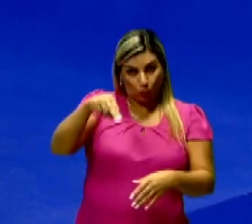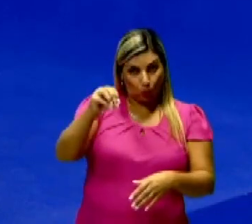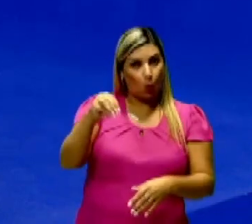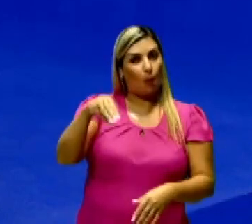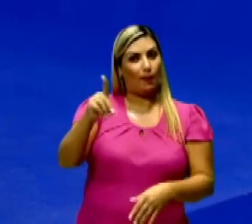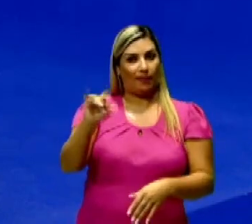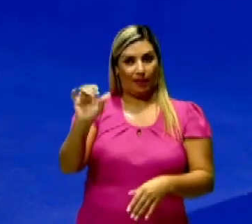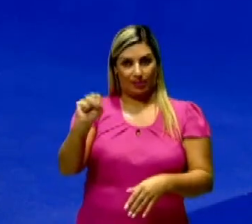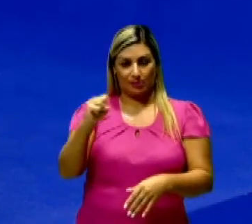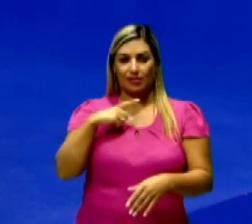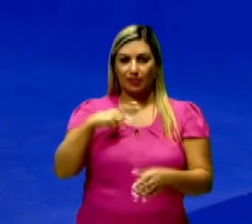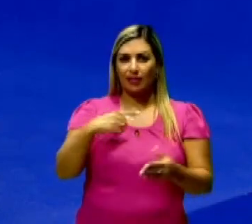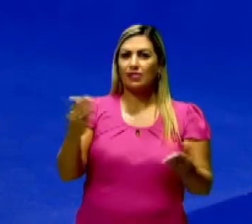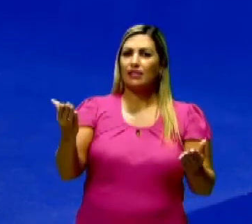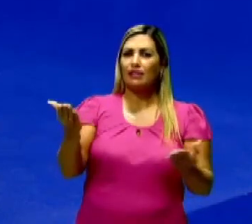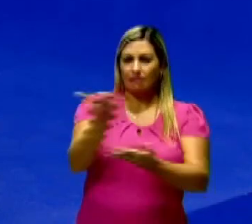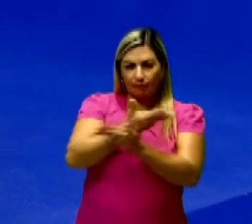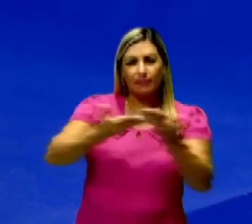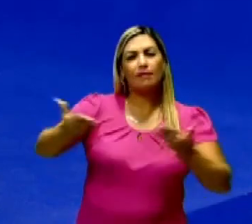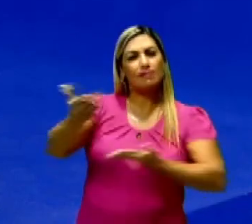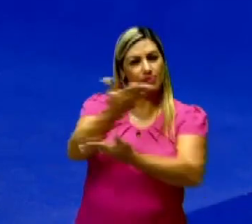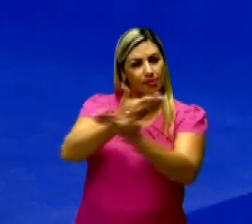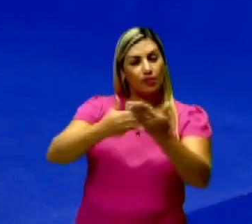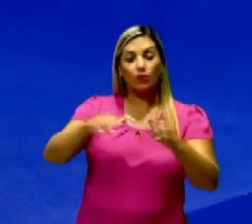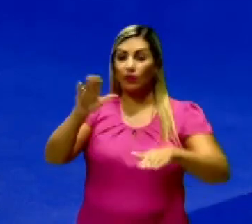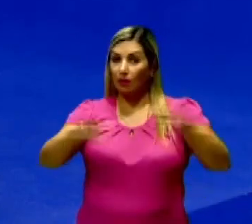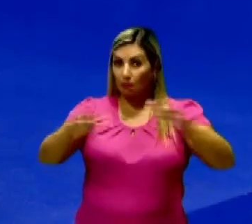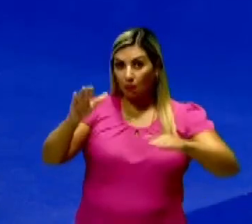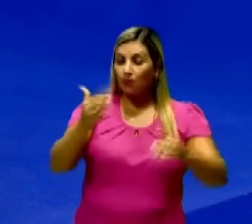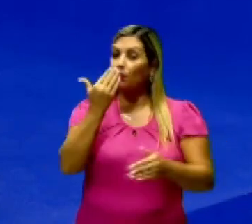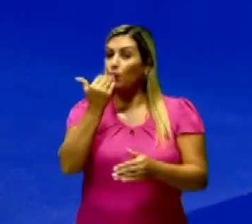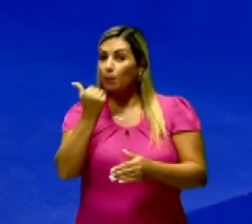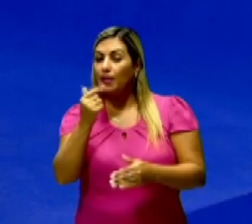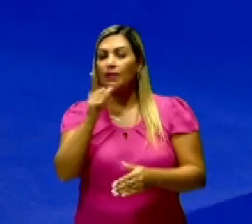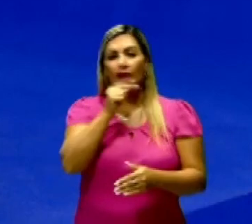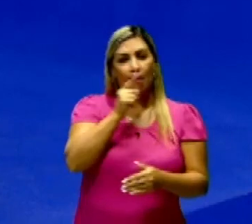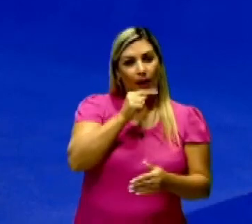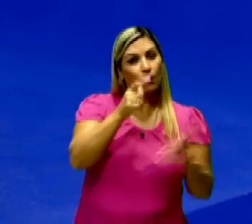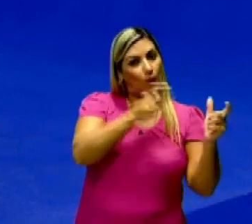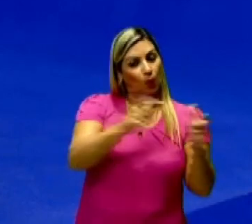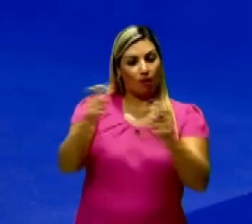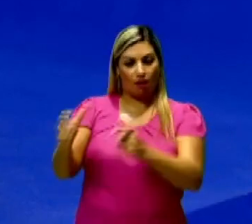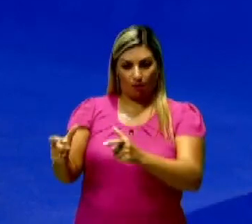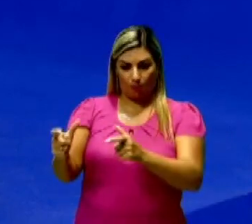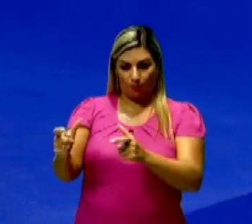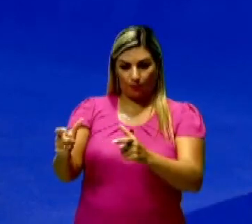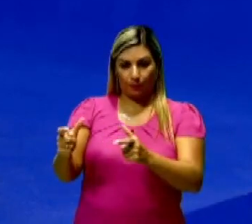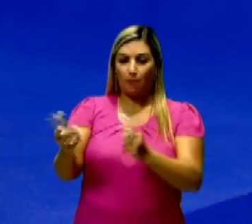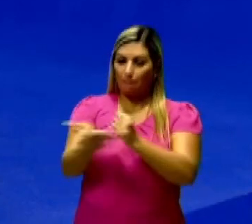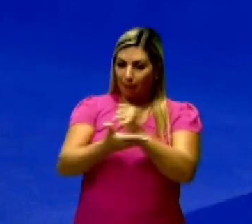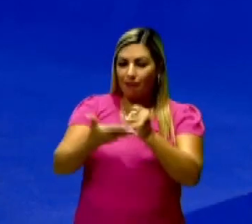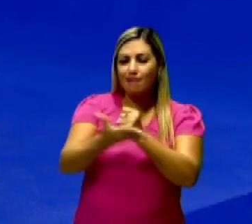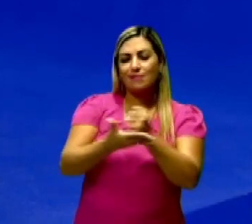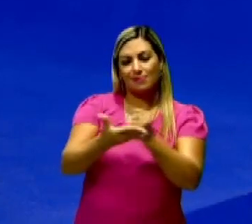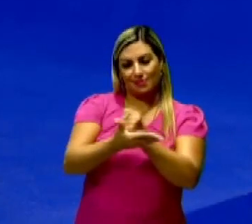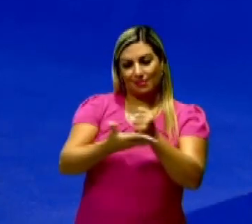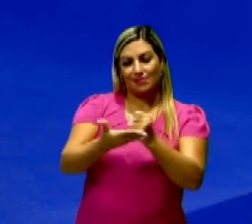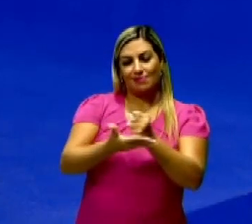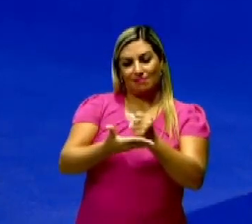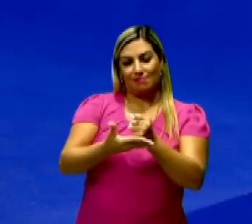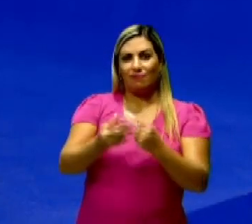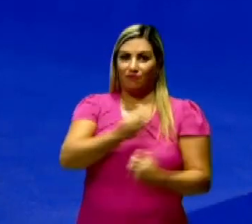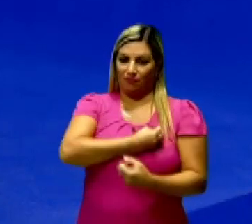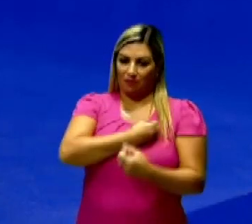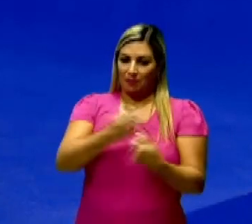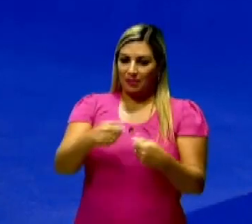essa migração, tá? Conforme aí a quantidade de alimento, a quantidade de água do local, tá? Questões básicas aí da sobrevivência.